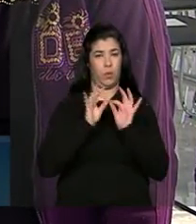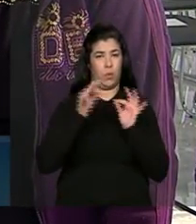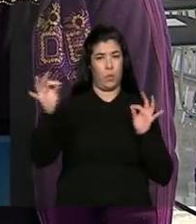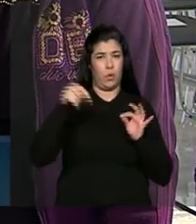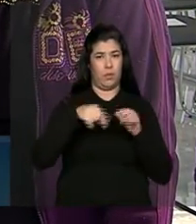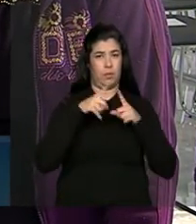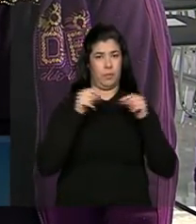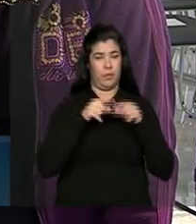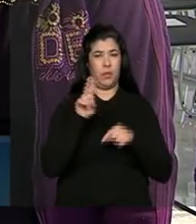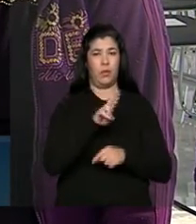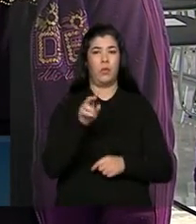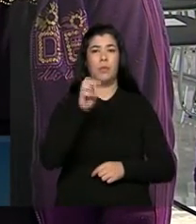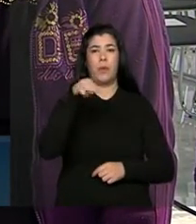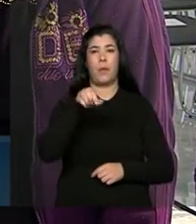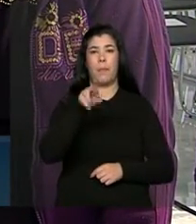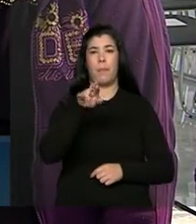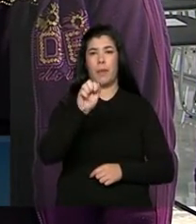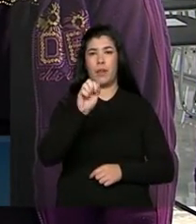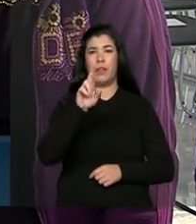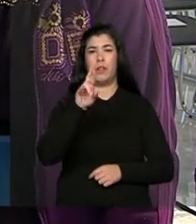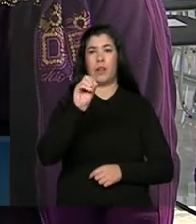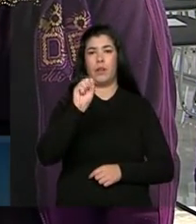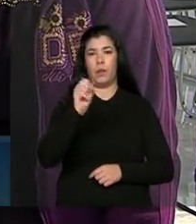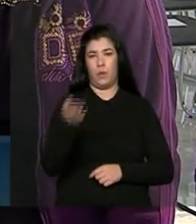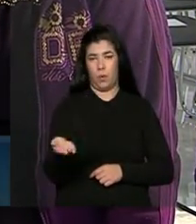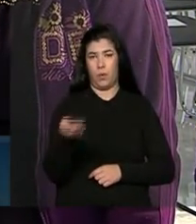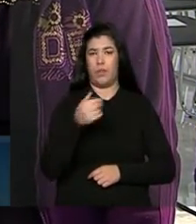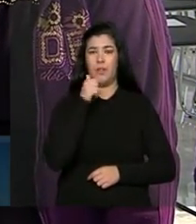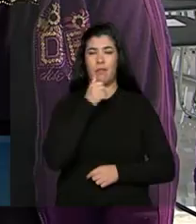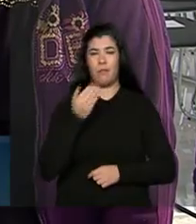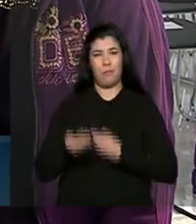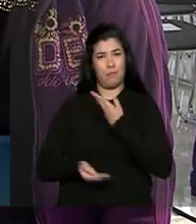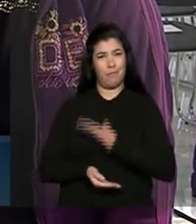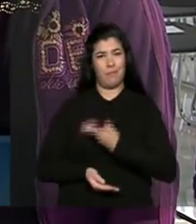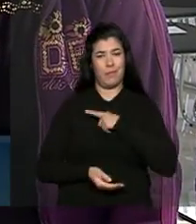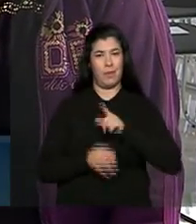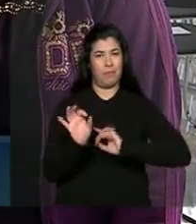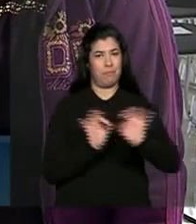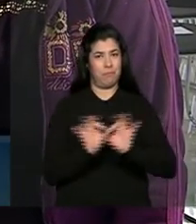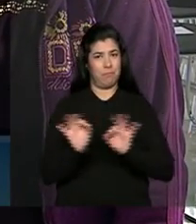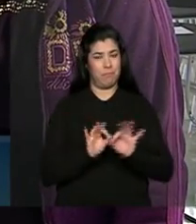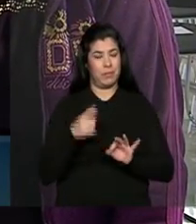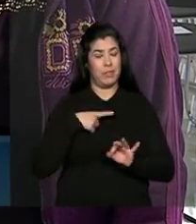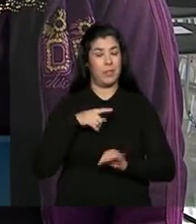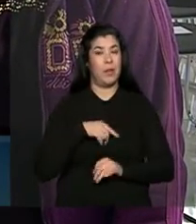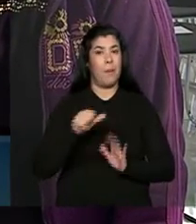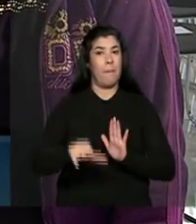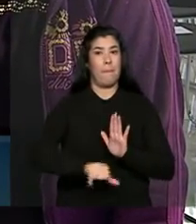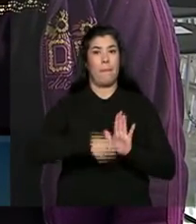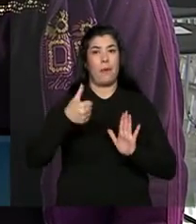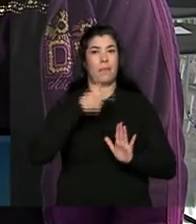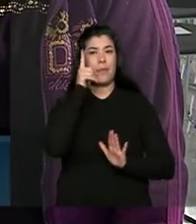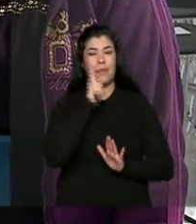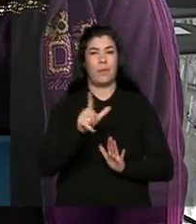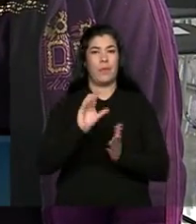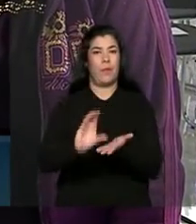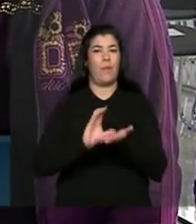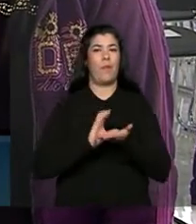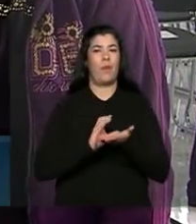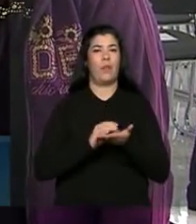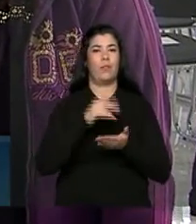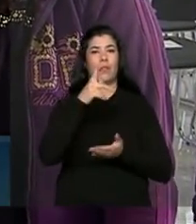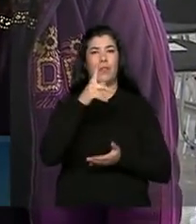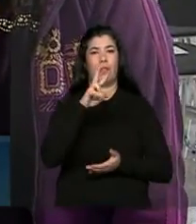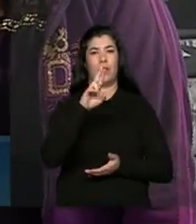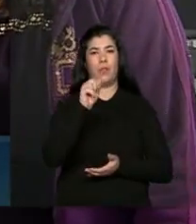a Maria Rosa do Santo Silva. E ela está preparada para pegar, pela primeira vez, um crédito do Pronaf. Vou perguntar para